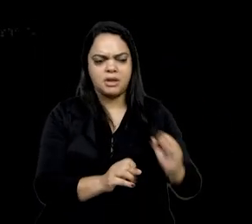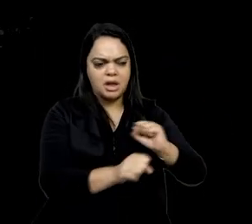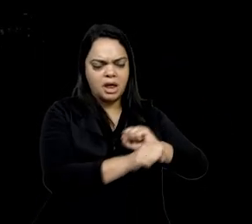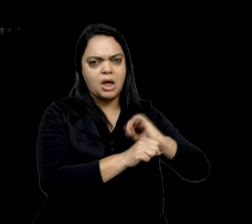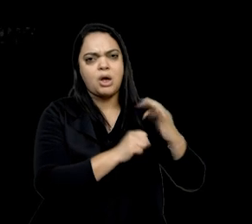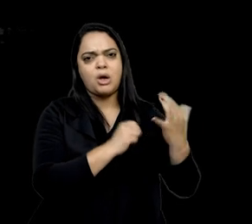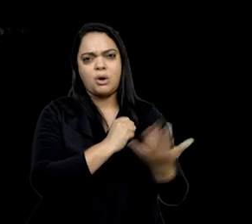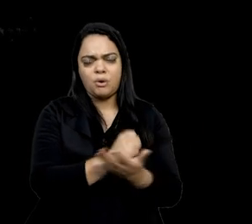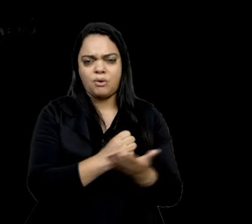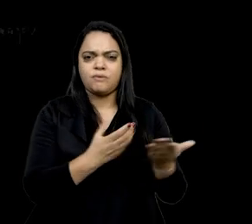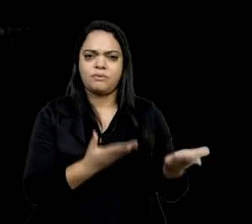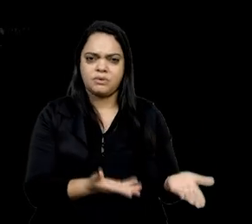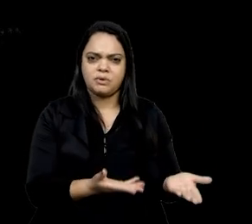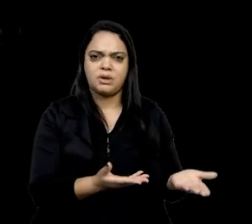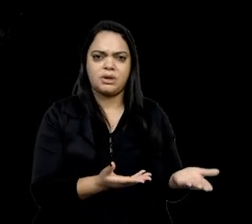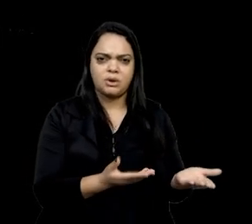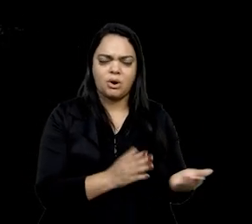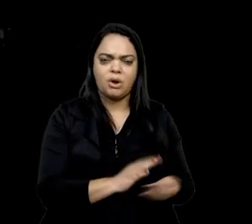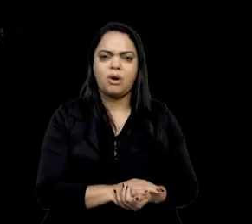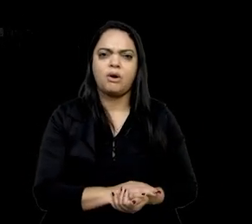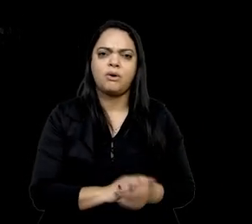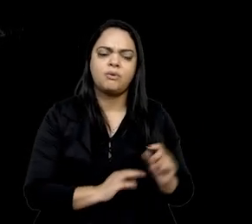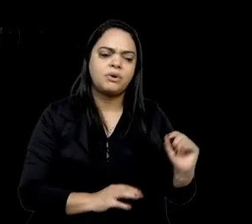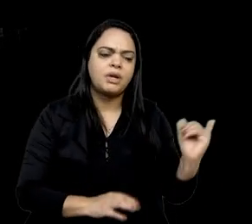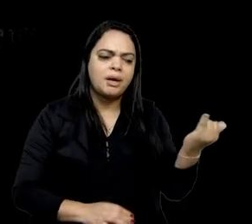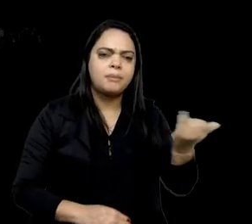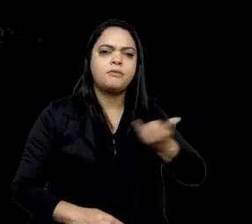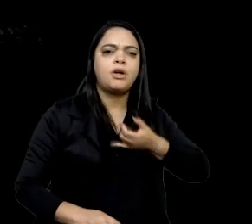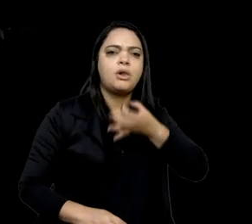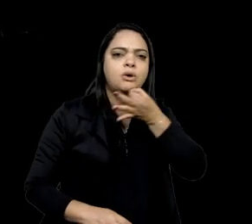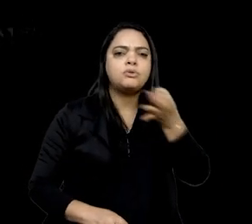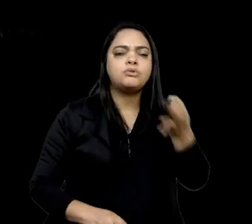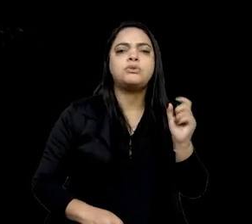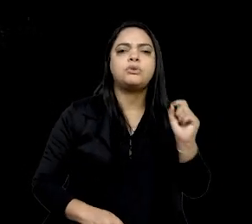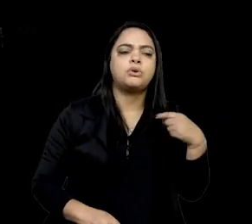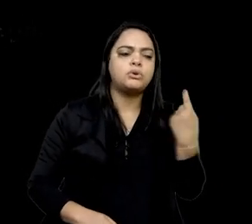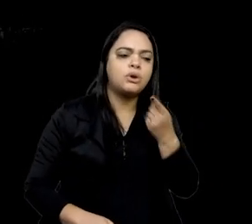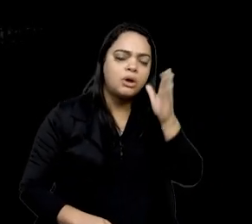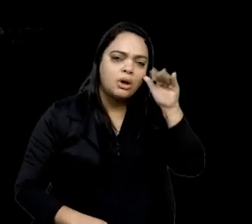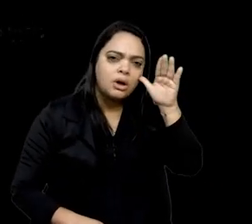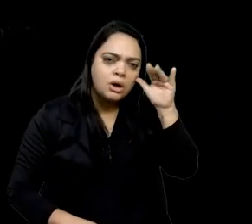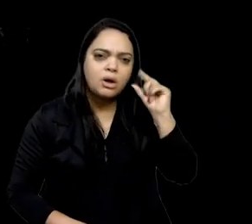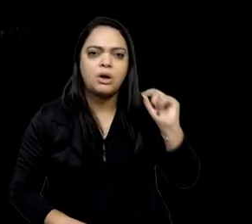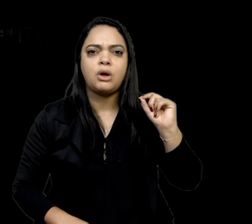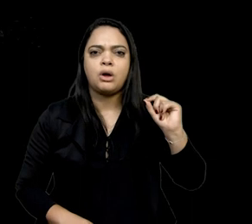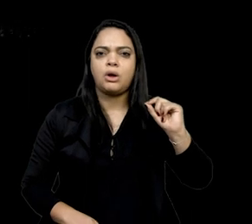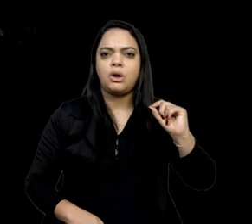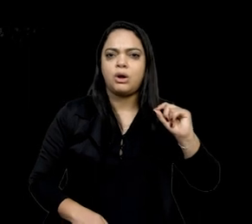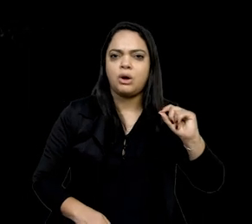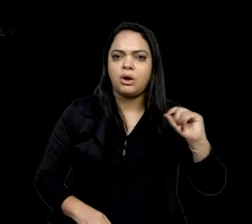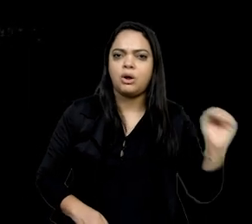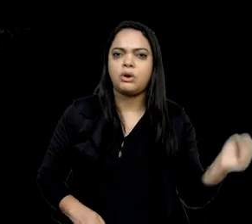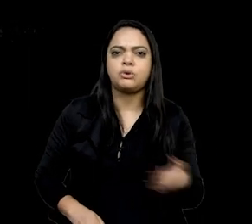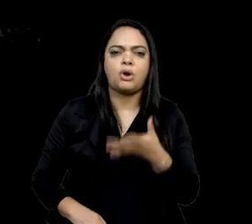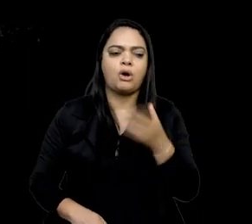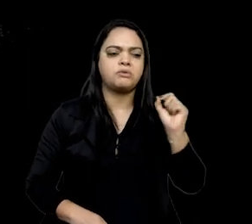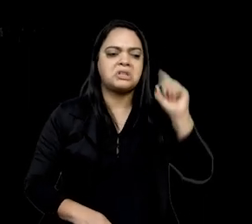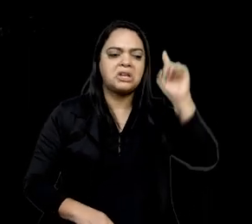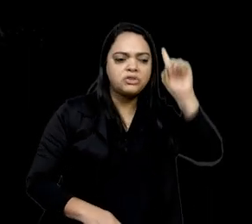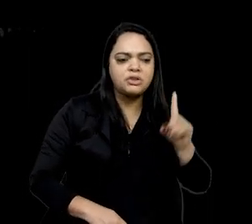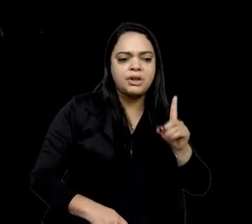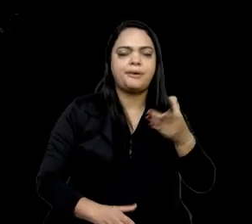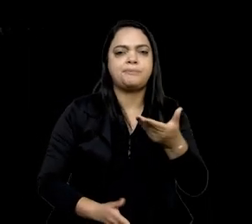Brum, ela falou, ela usou uma expressão muito boa, que a gente está acompanhando uma série de novas violações de direitos humanos, dos direitos aos povos